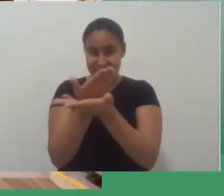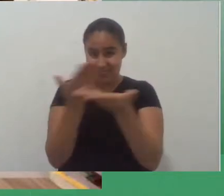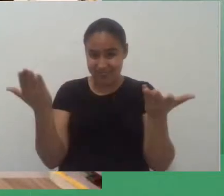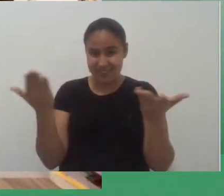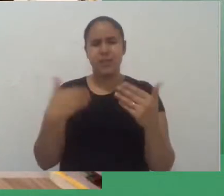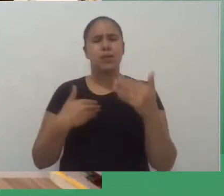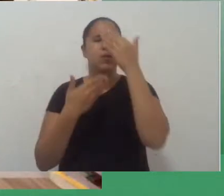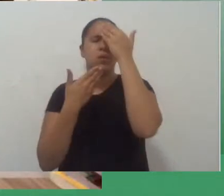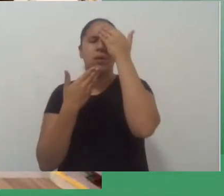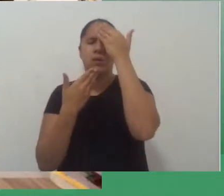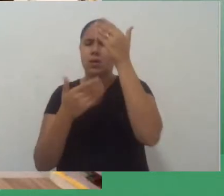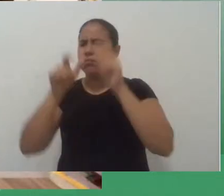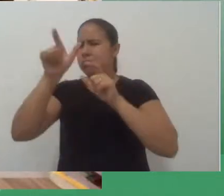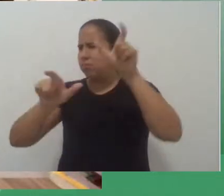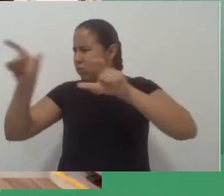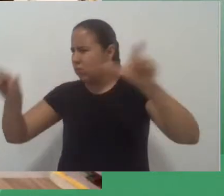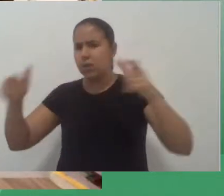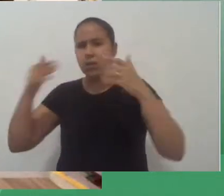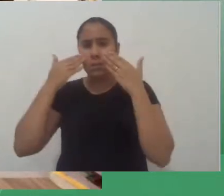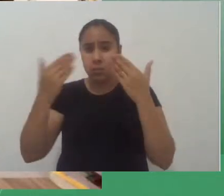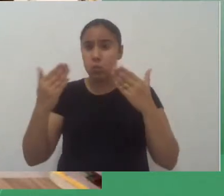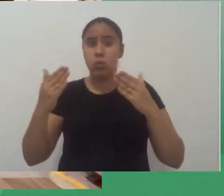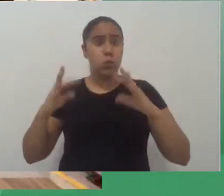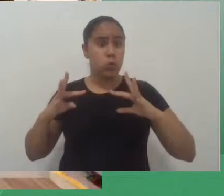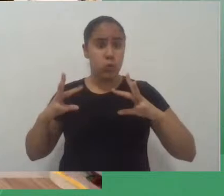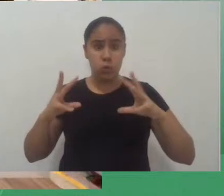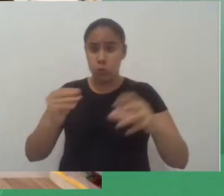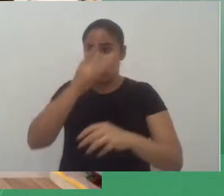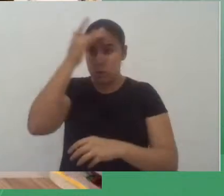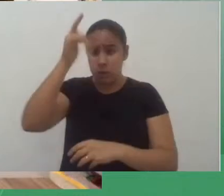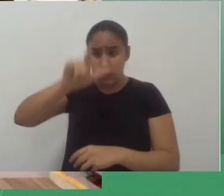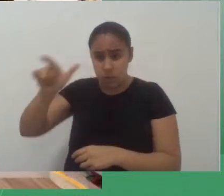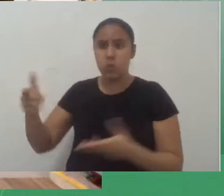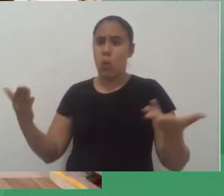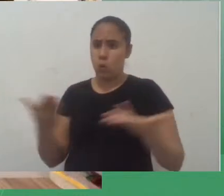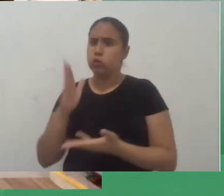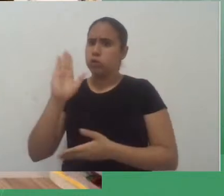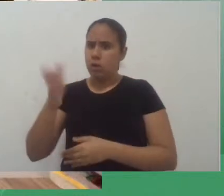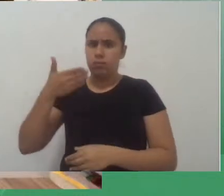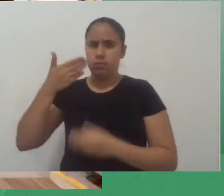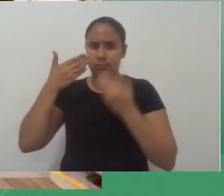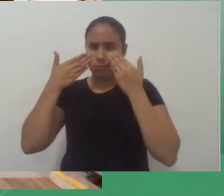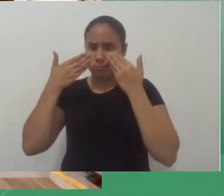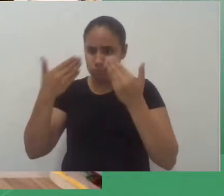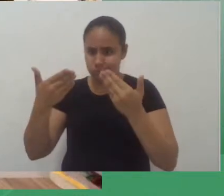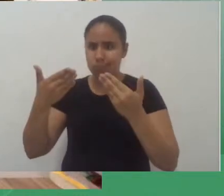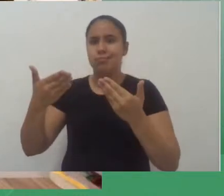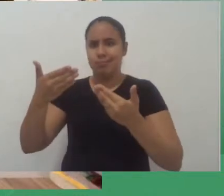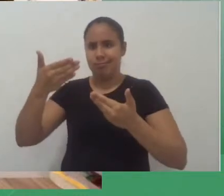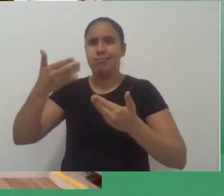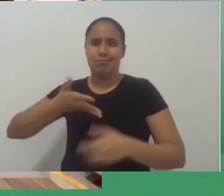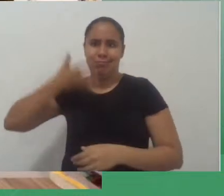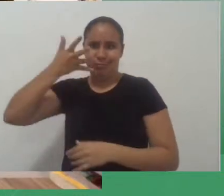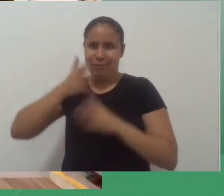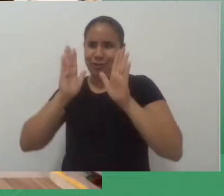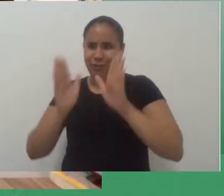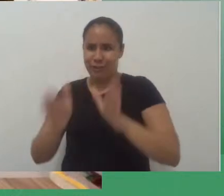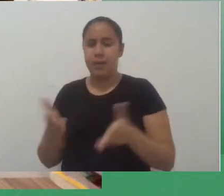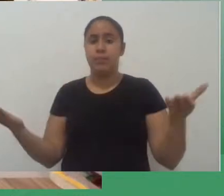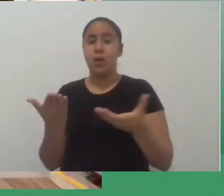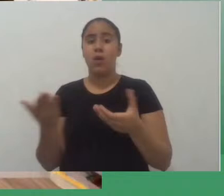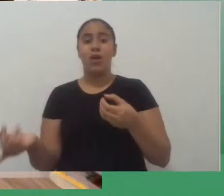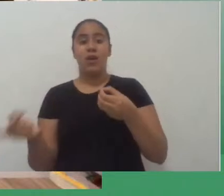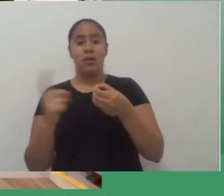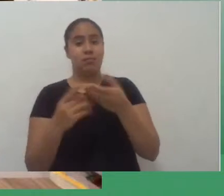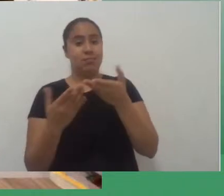apresentações né todos os nossos participantes já falaram agora eu devolvo a fala para a Iranilde